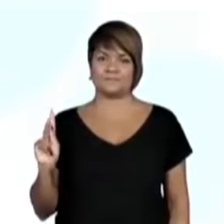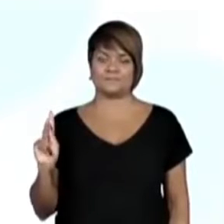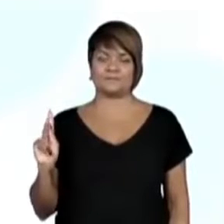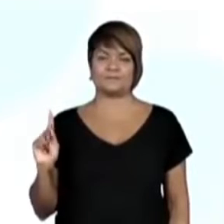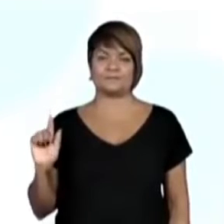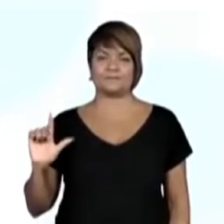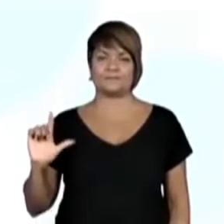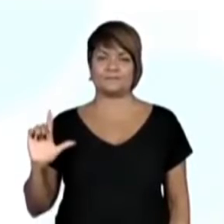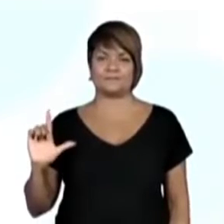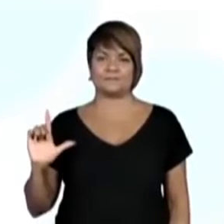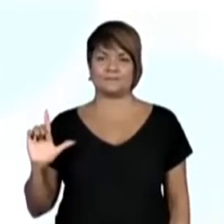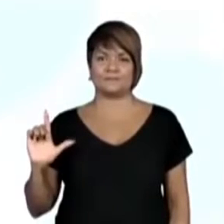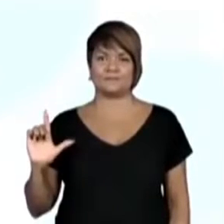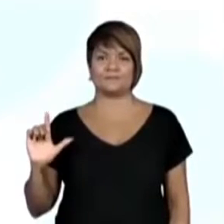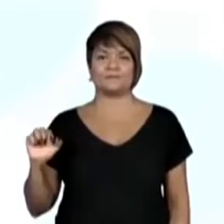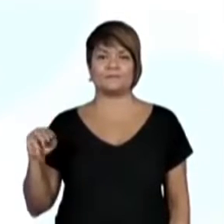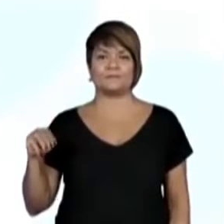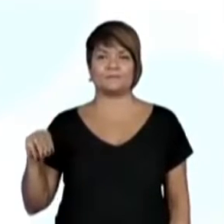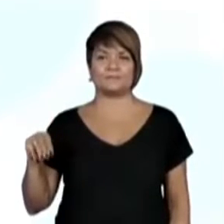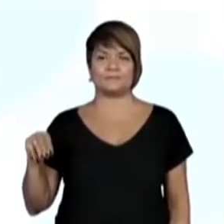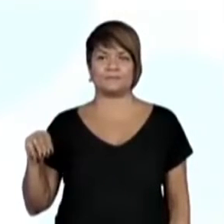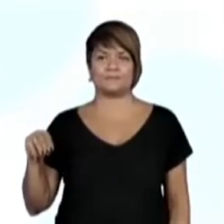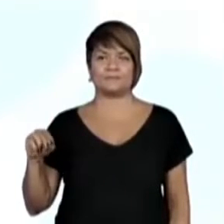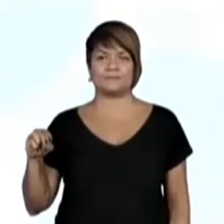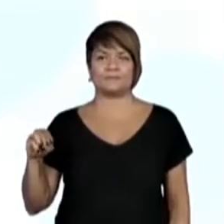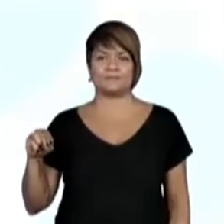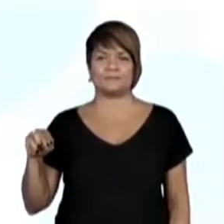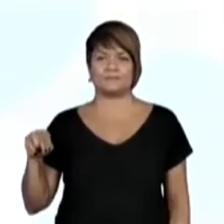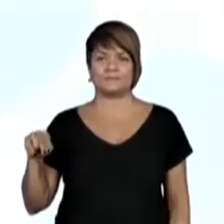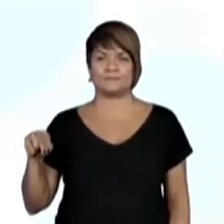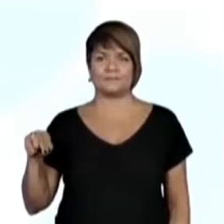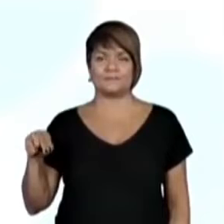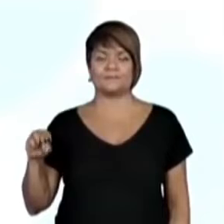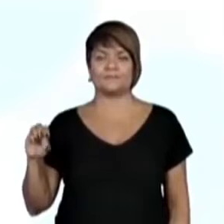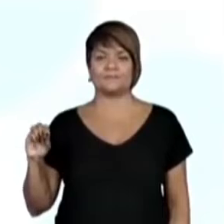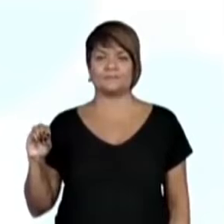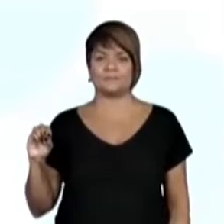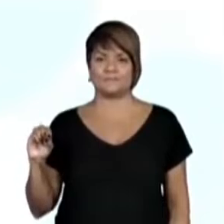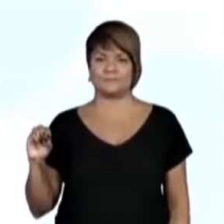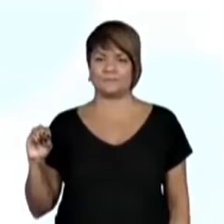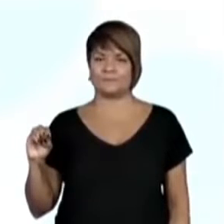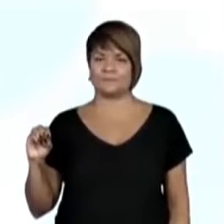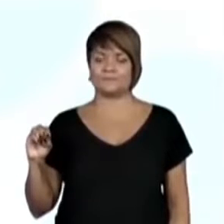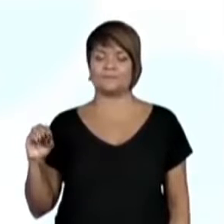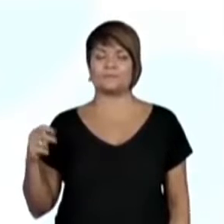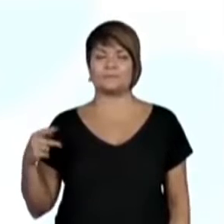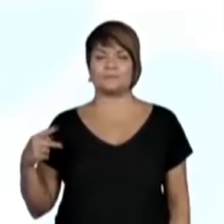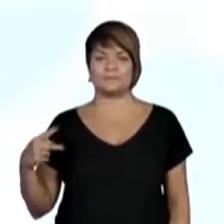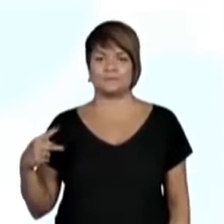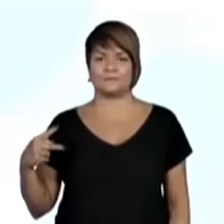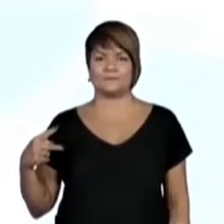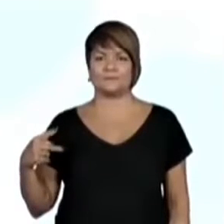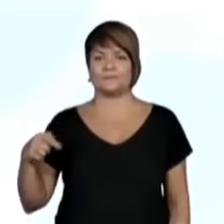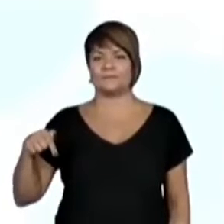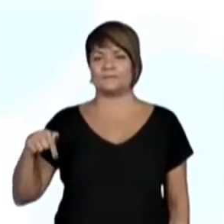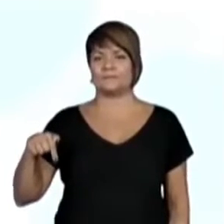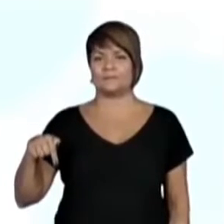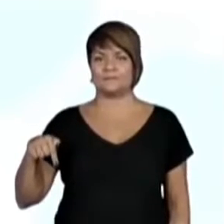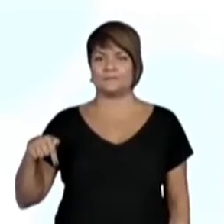K, L, M, N, O, P,